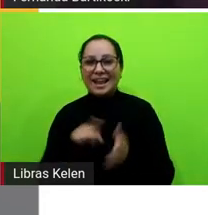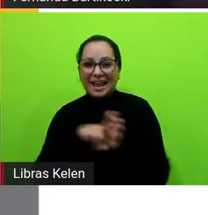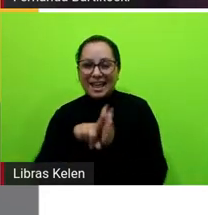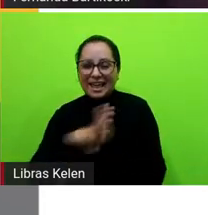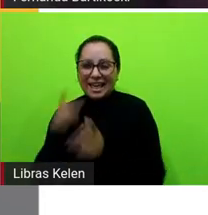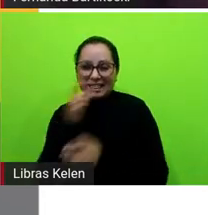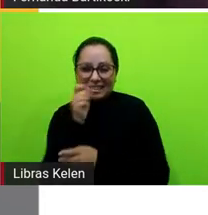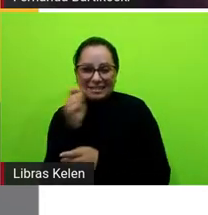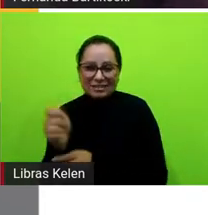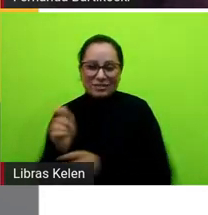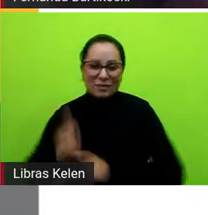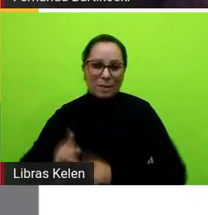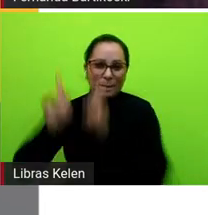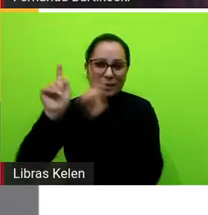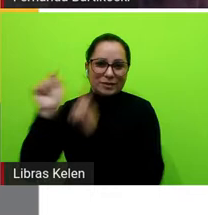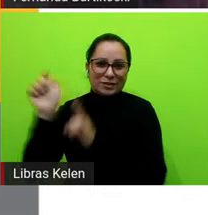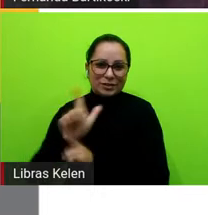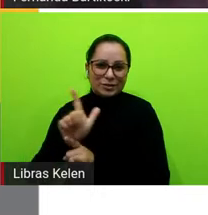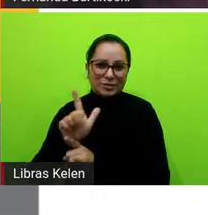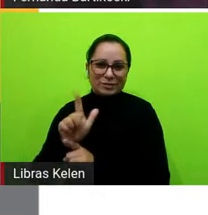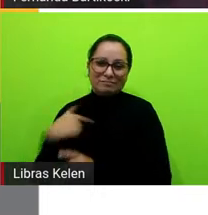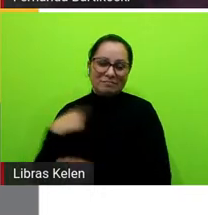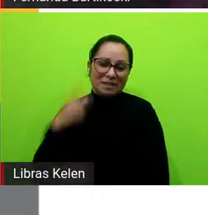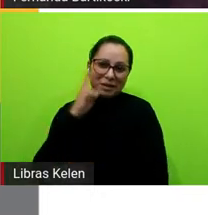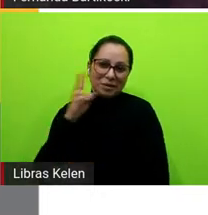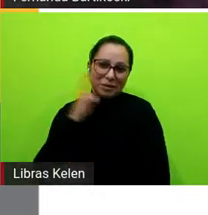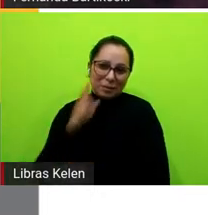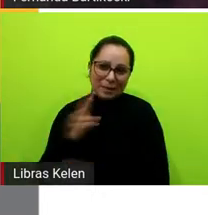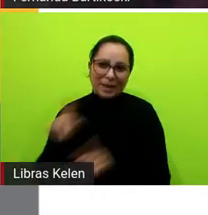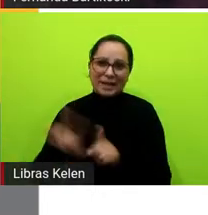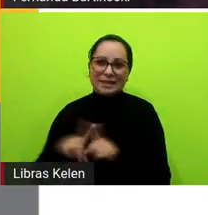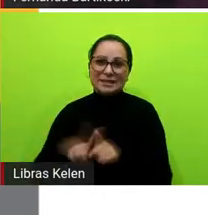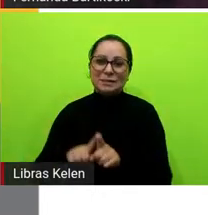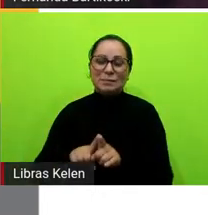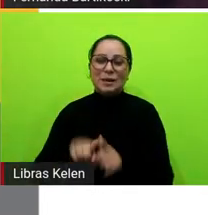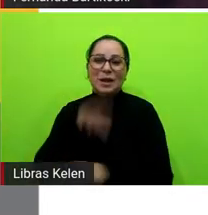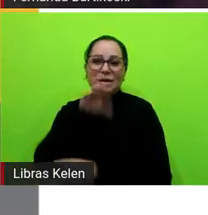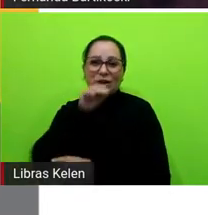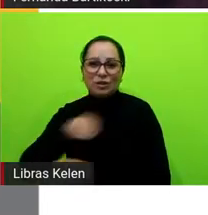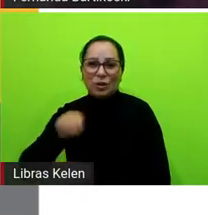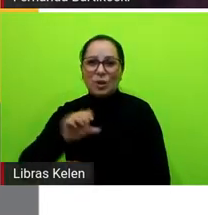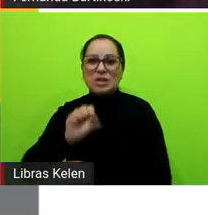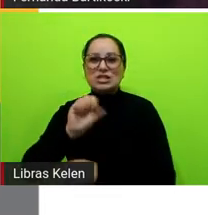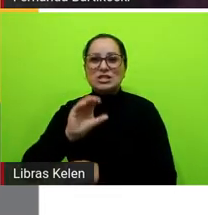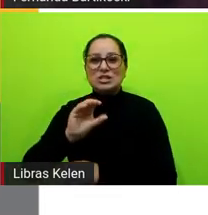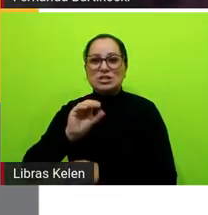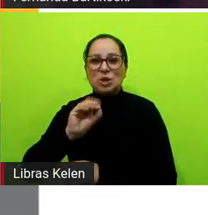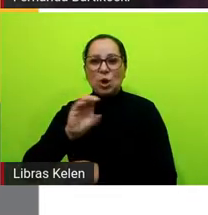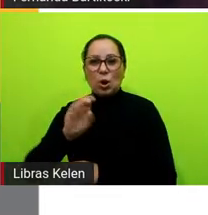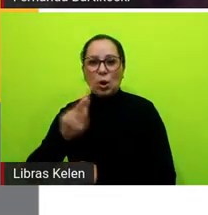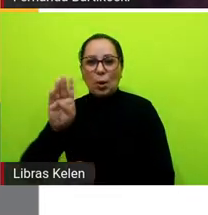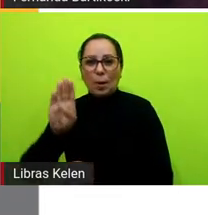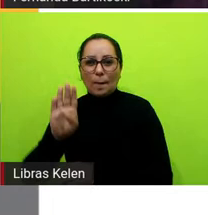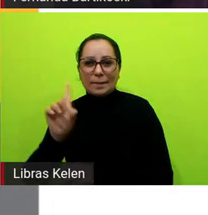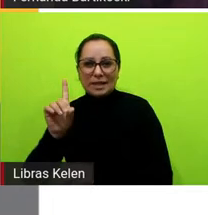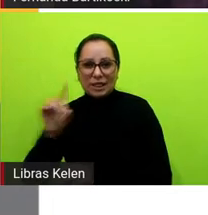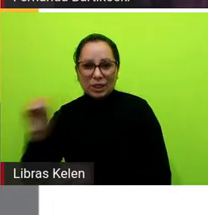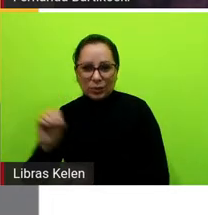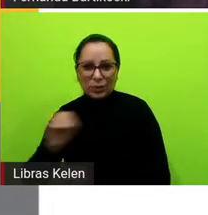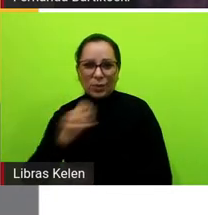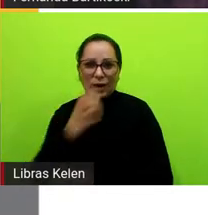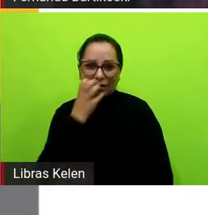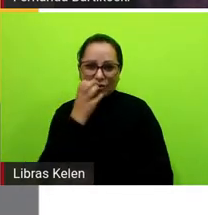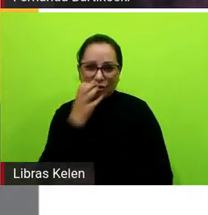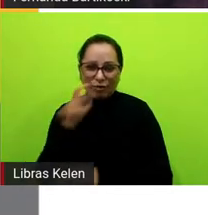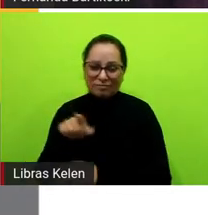Então eu não vou lembrar do Scooby-Doo. É, não vamos entrar, né, em outras narrativas de detetive